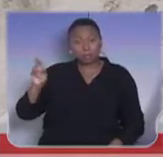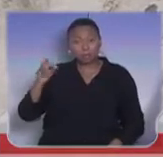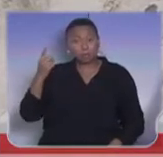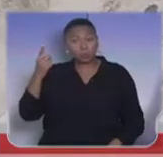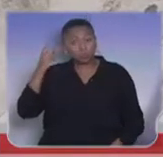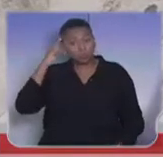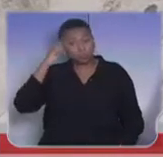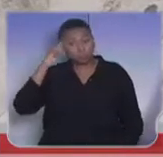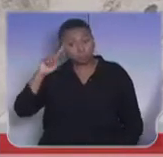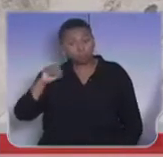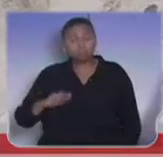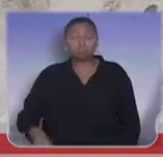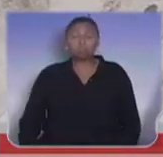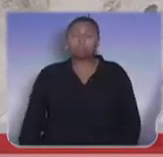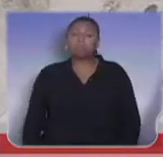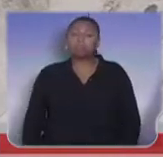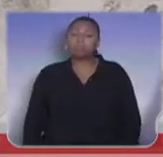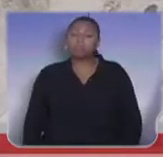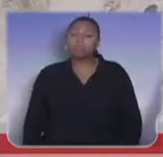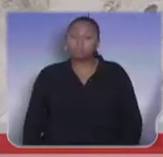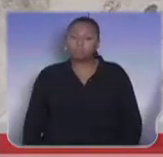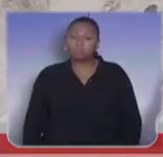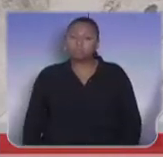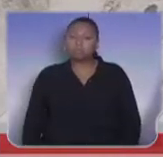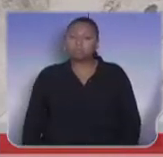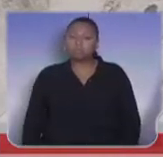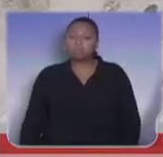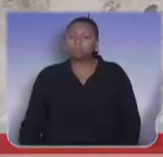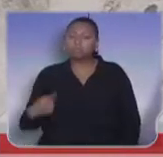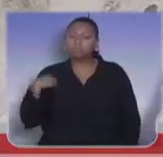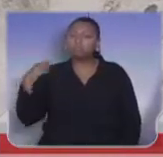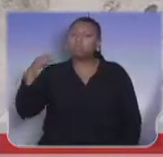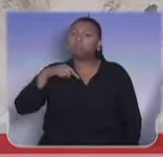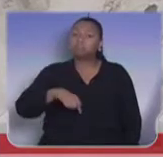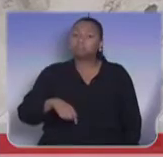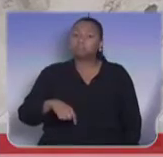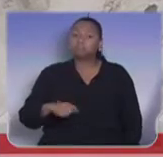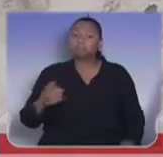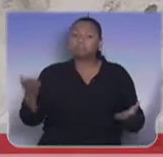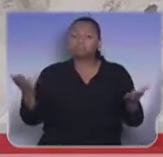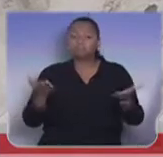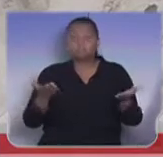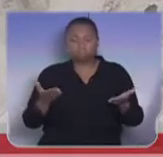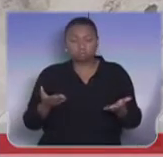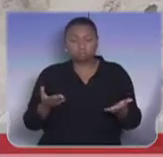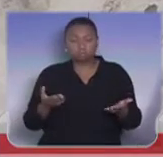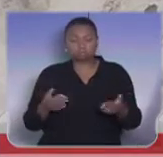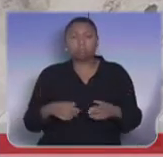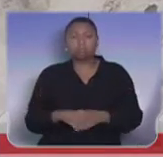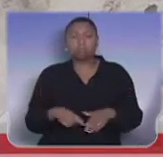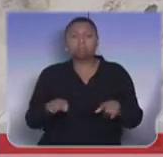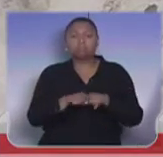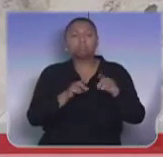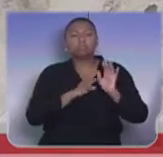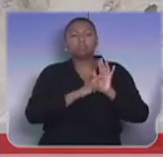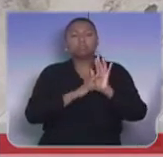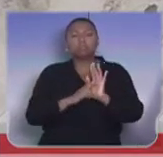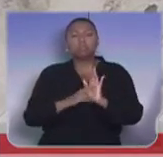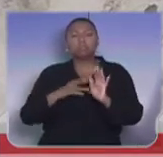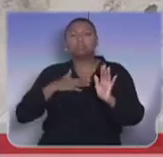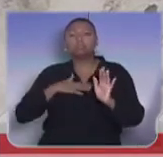dia. A gente vem, através desse microfone, através da UIPP, em nome da região a que pertenço,